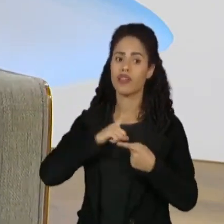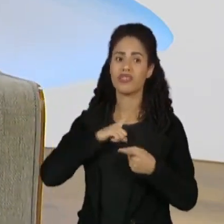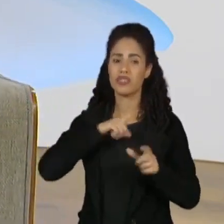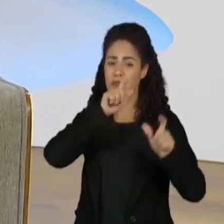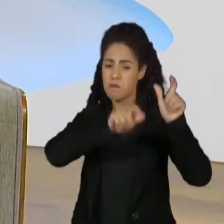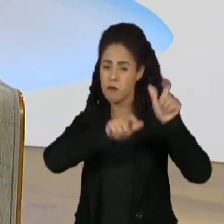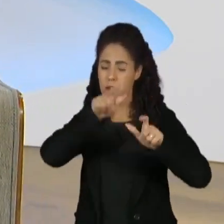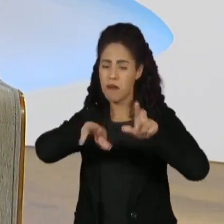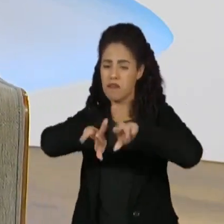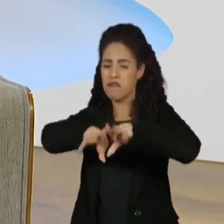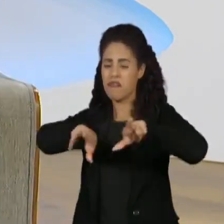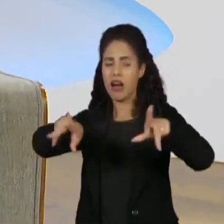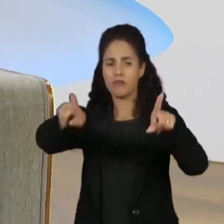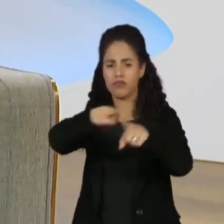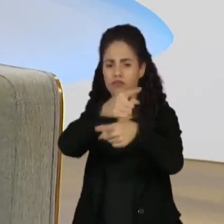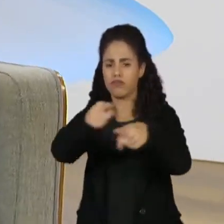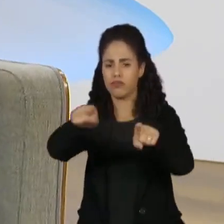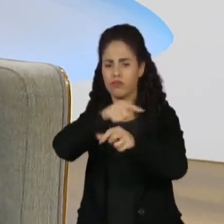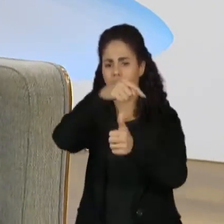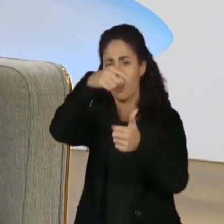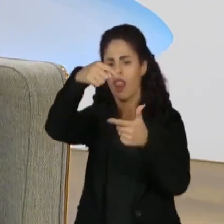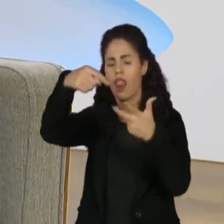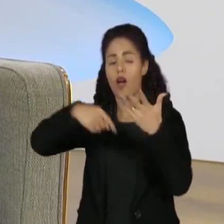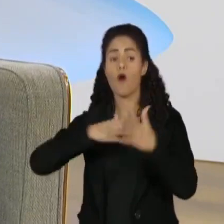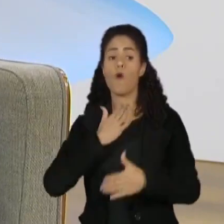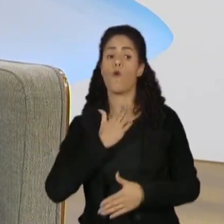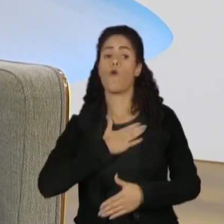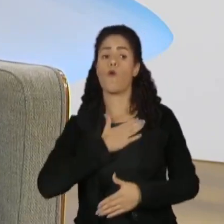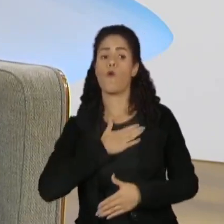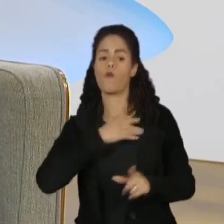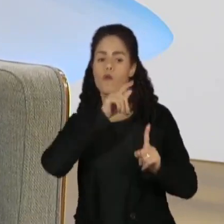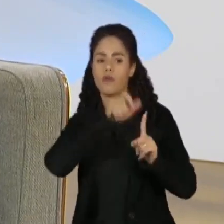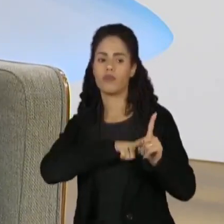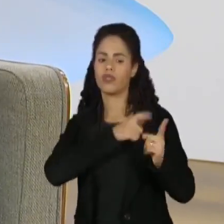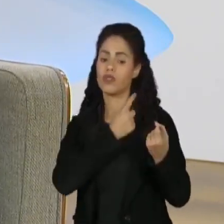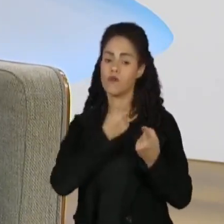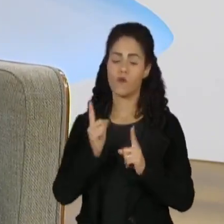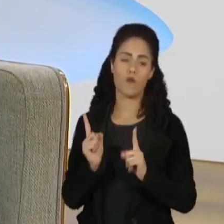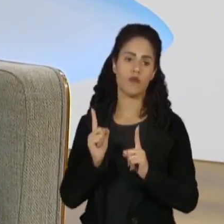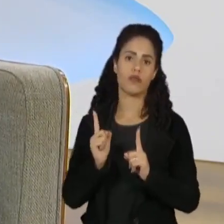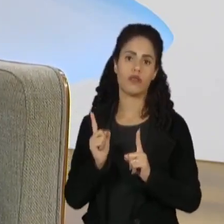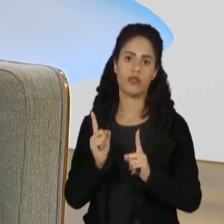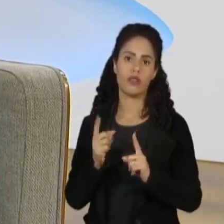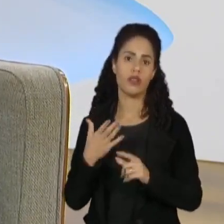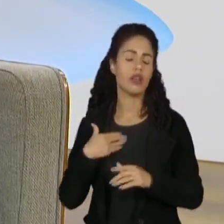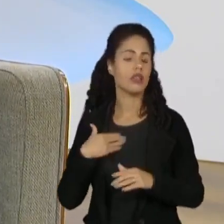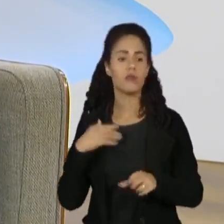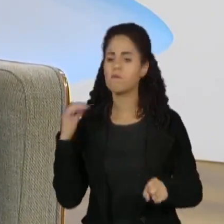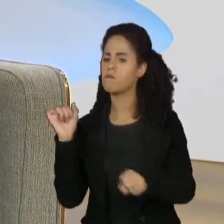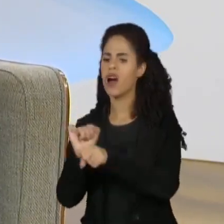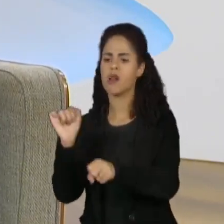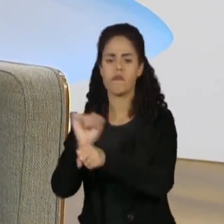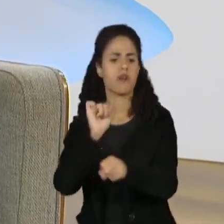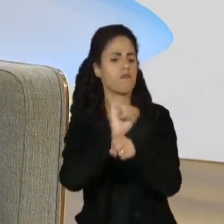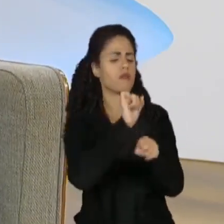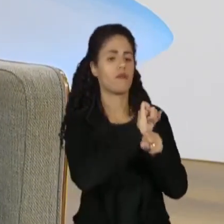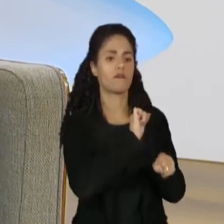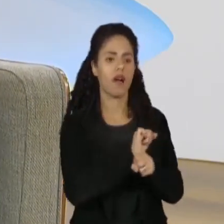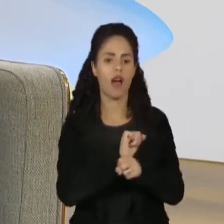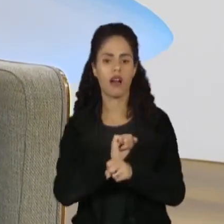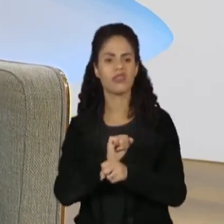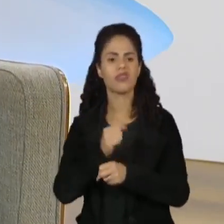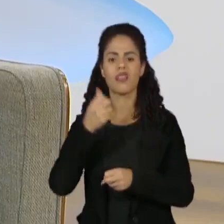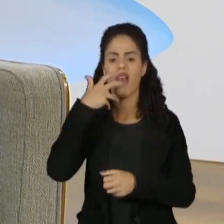muita música no espetáculo, mas o meu personagem, ele era do contra. Então, ele parava a música toda hora, ele não entregava nenhuma